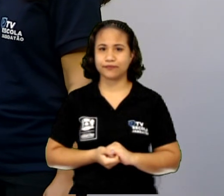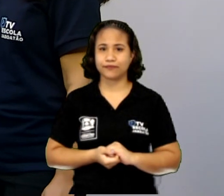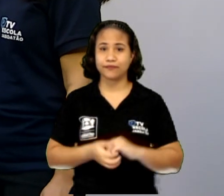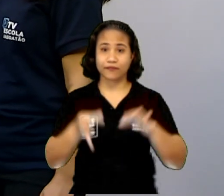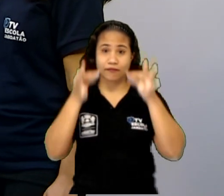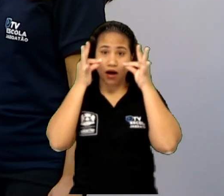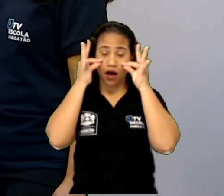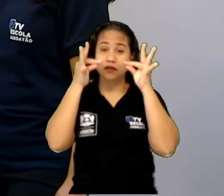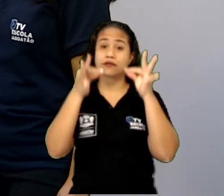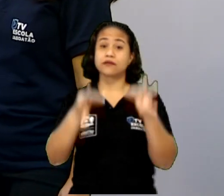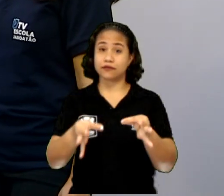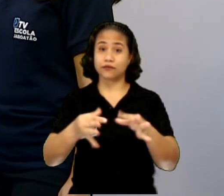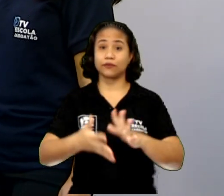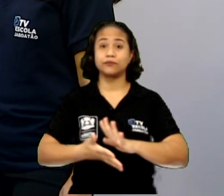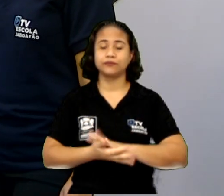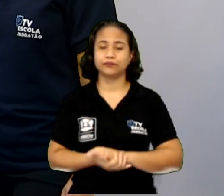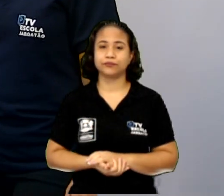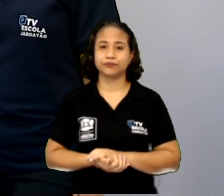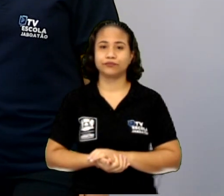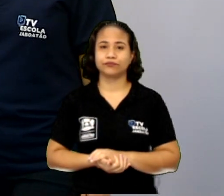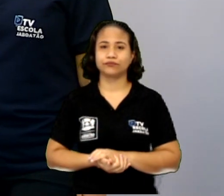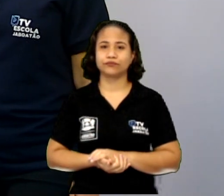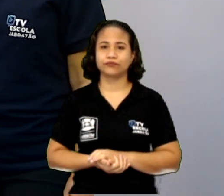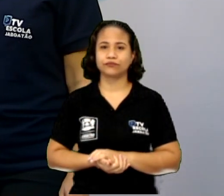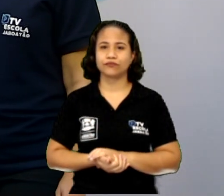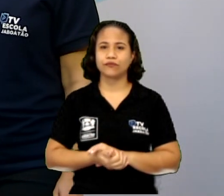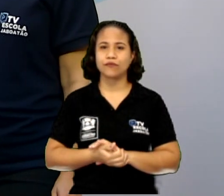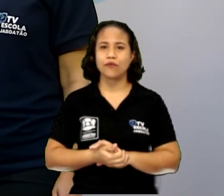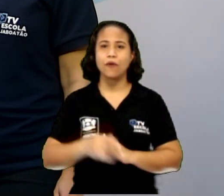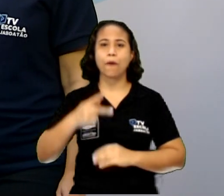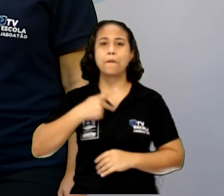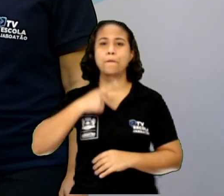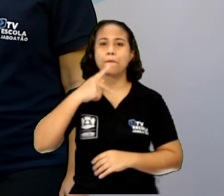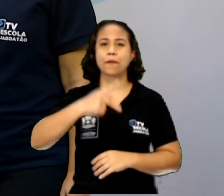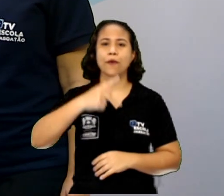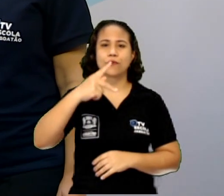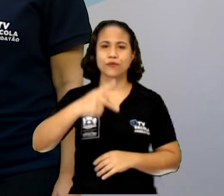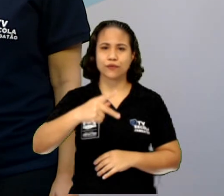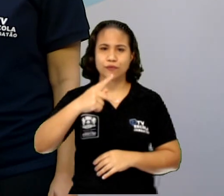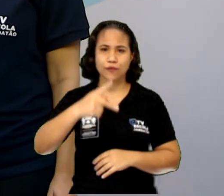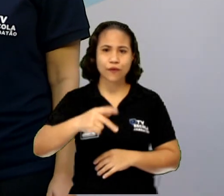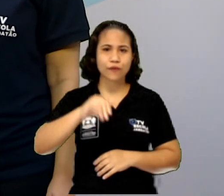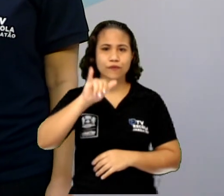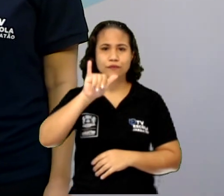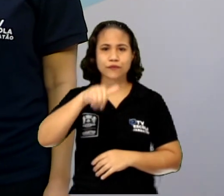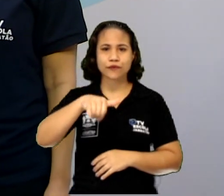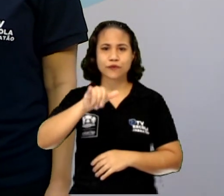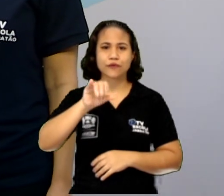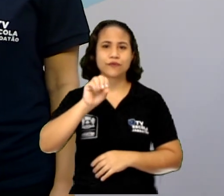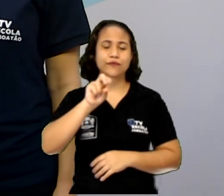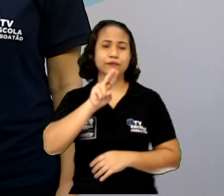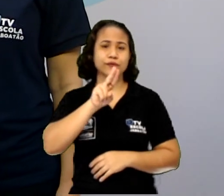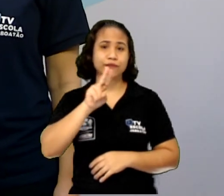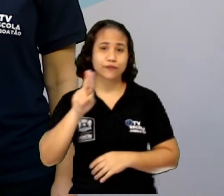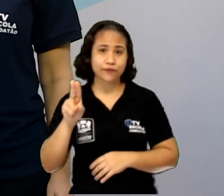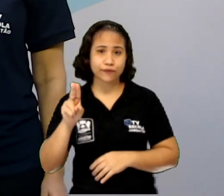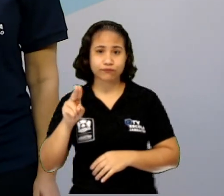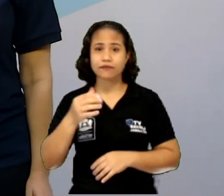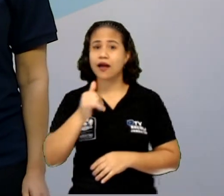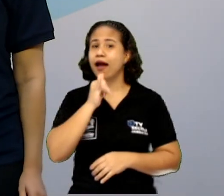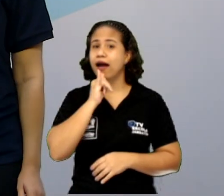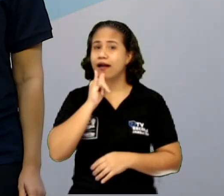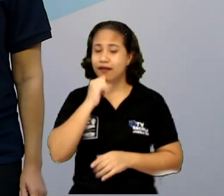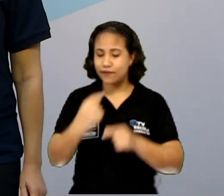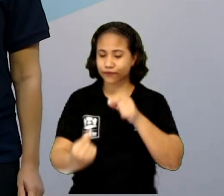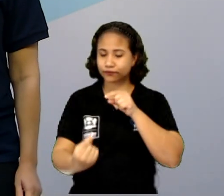Atenção! O pronome you, que a gente viu no exemplo anterior, lá